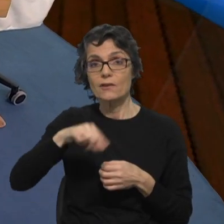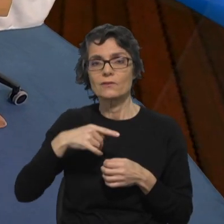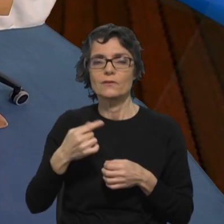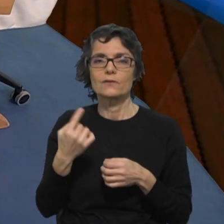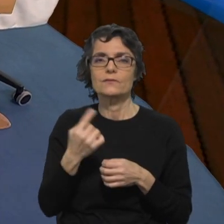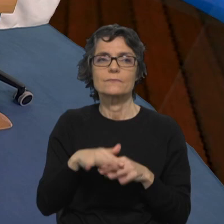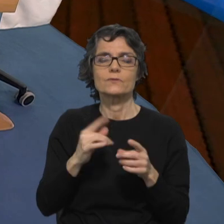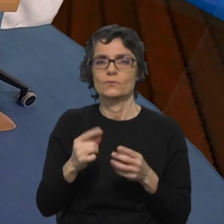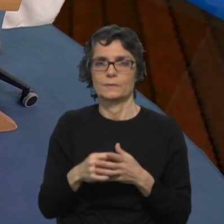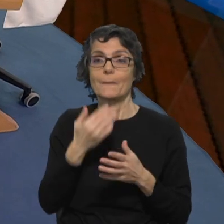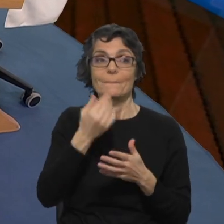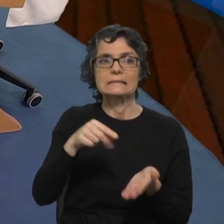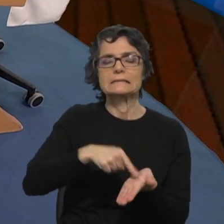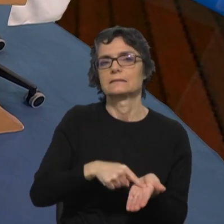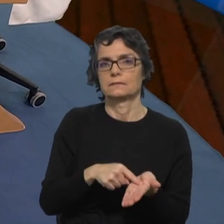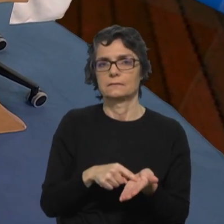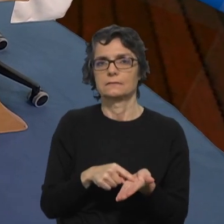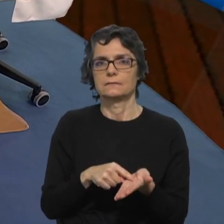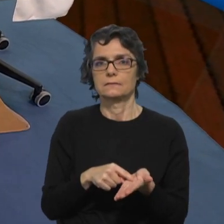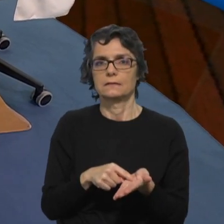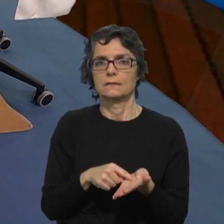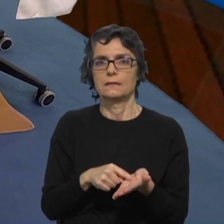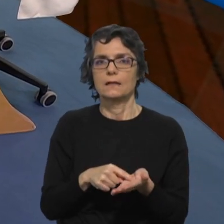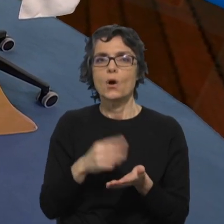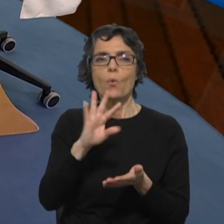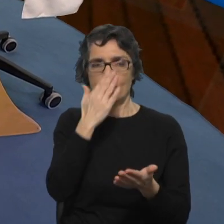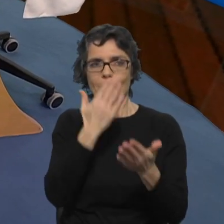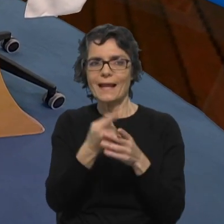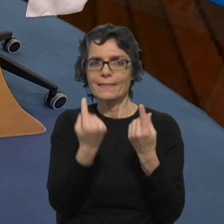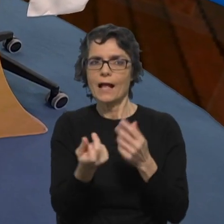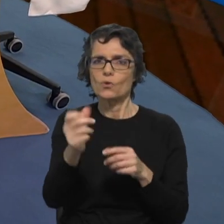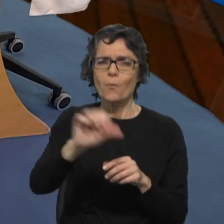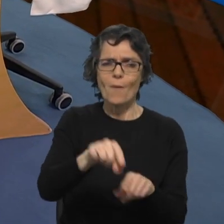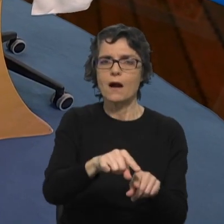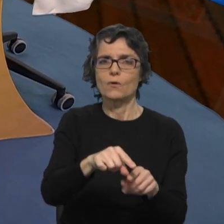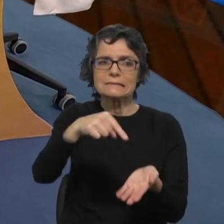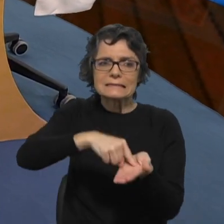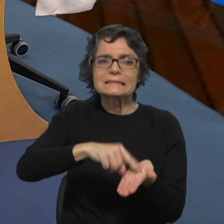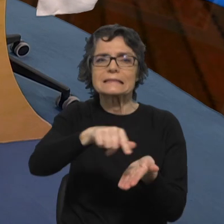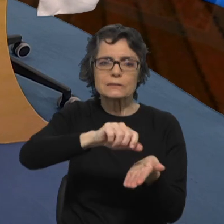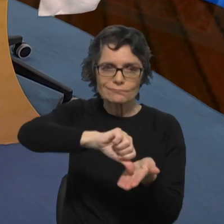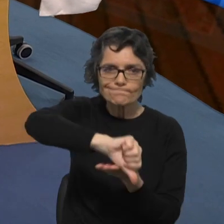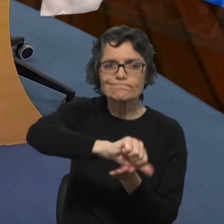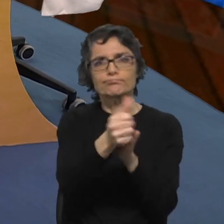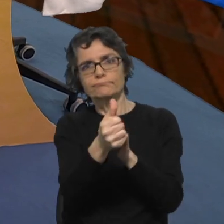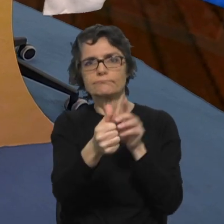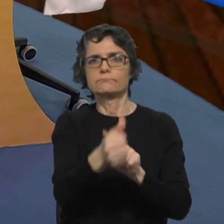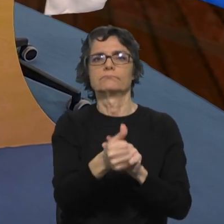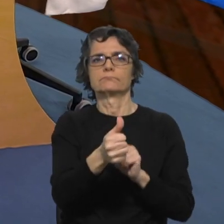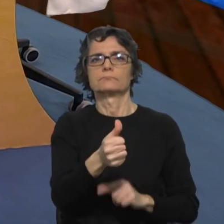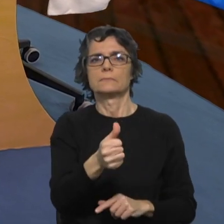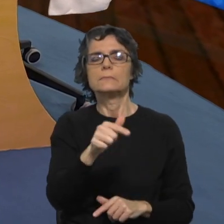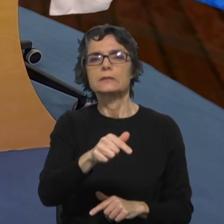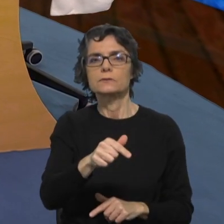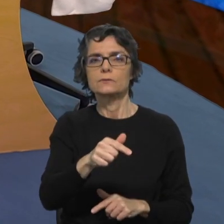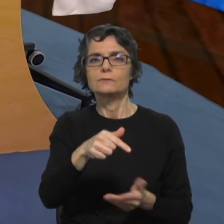há coisas que estão muito mal, mas é tão bom quando finalmente estamos a discutir acerca daquilo que está mal e é um